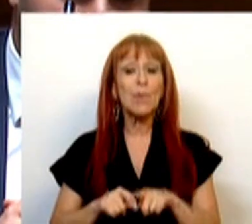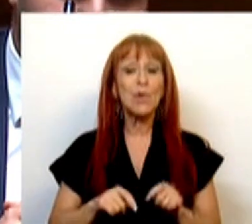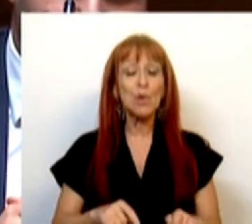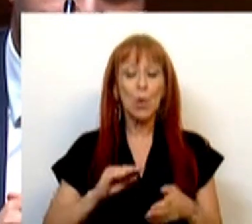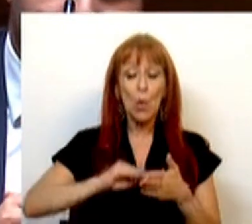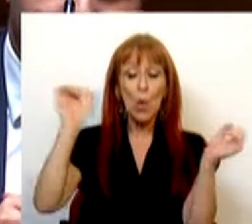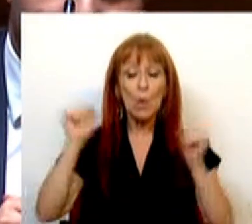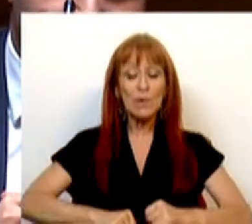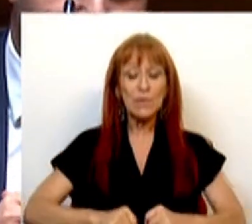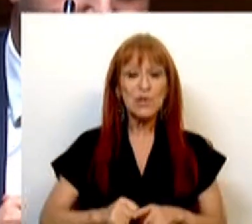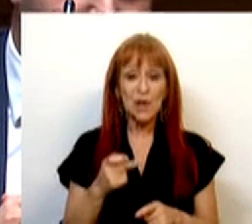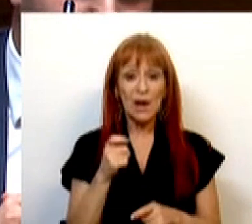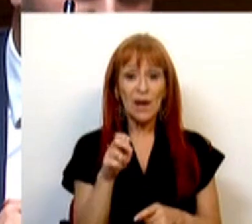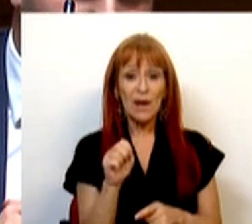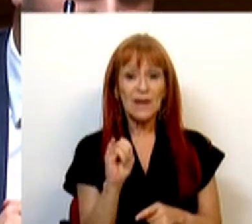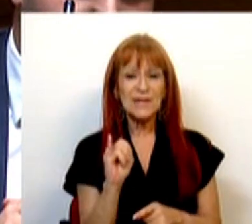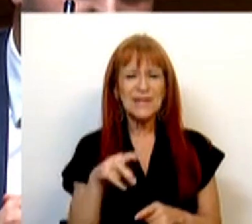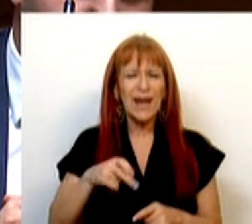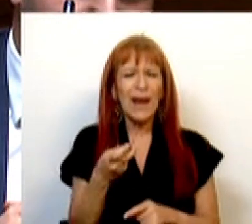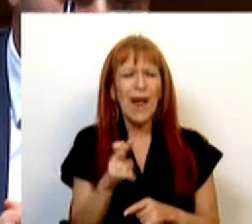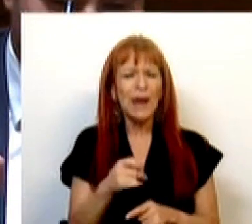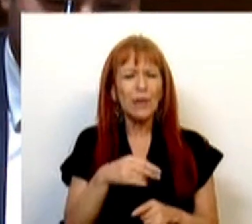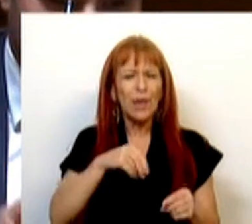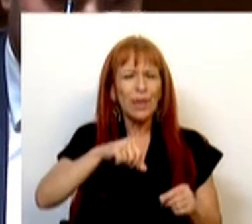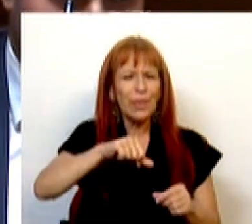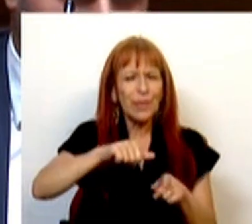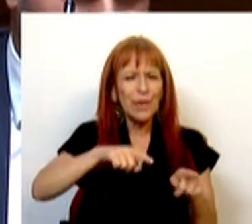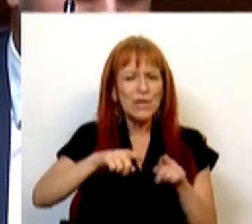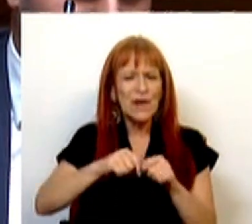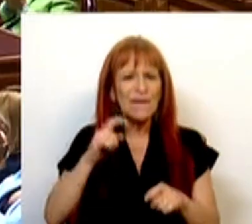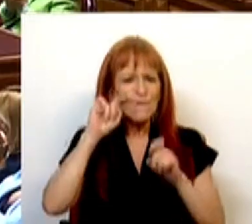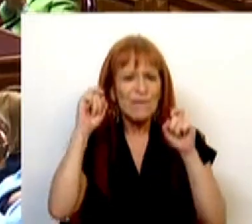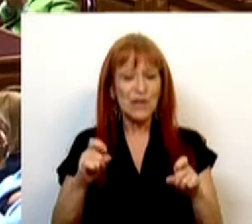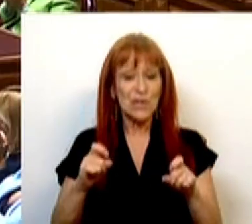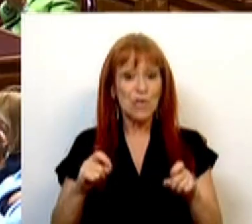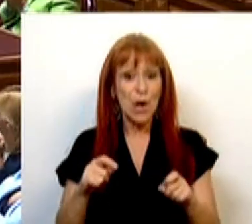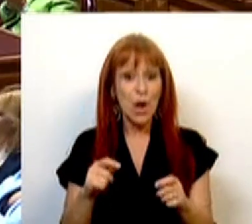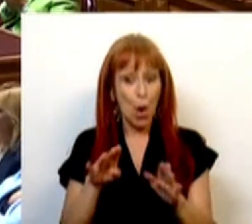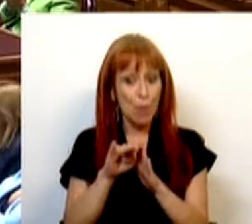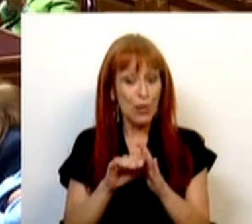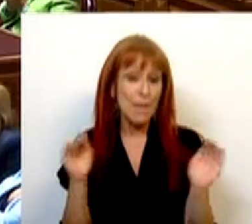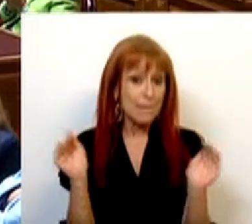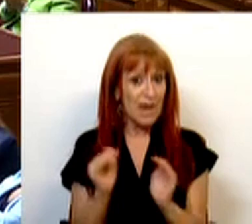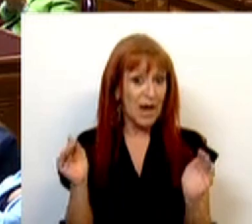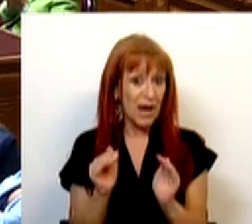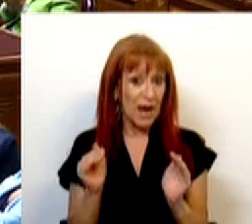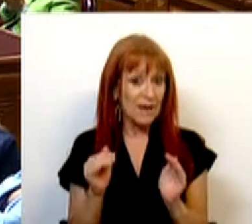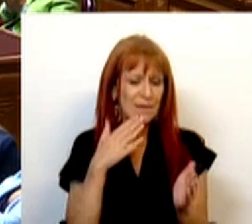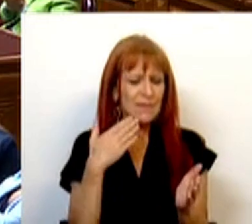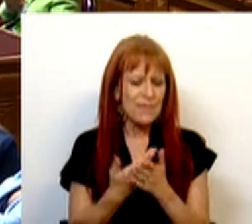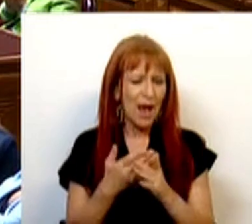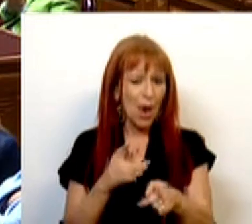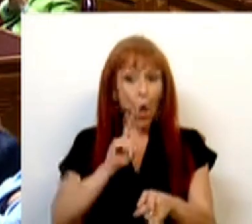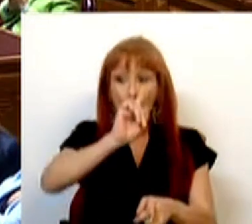protocolo dos resineiros vigilantes. É, sem dúvida, um pequeno programa que serve